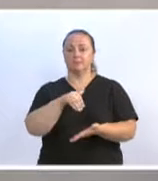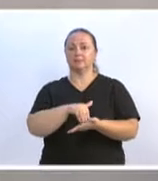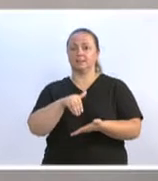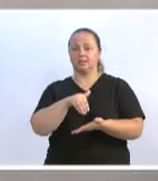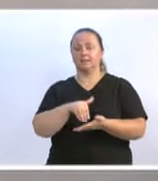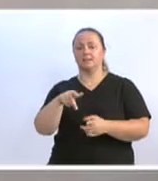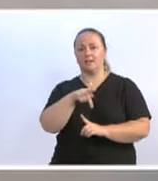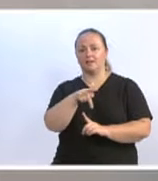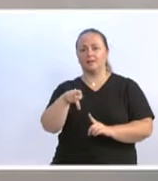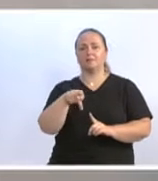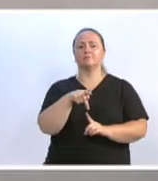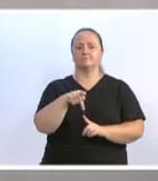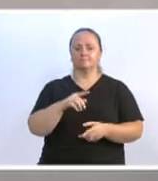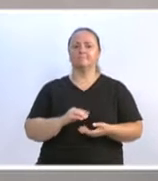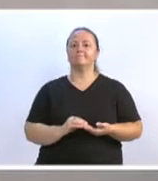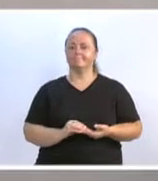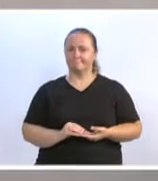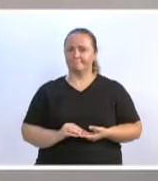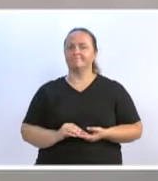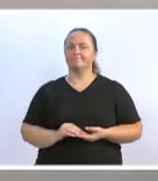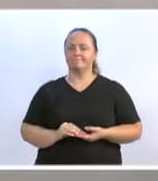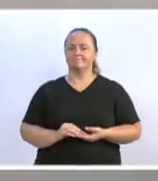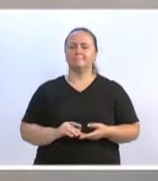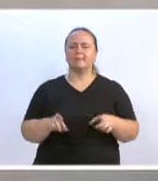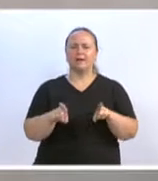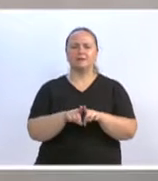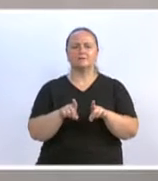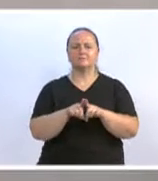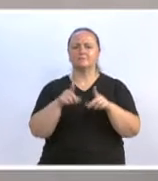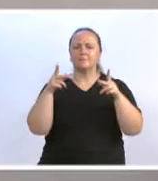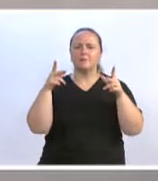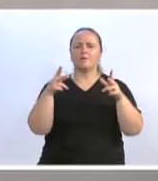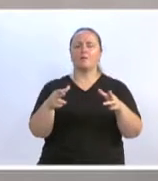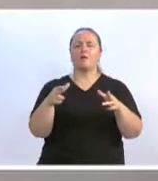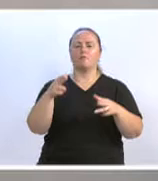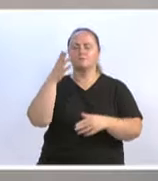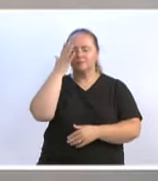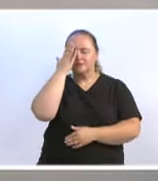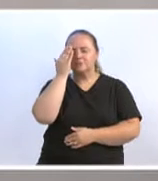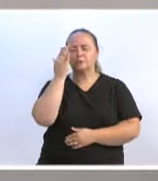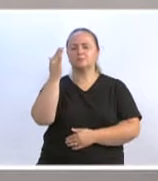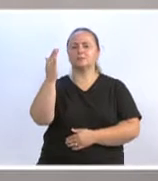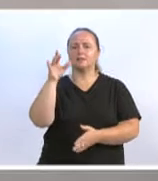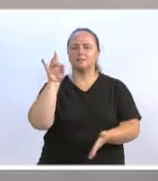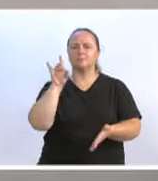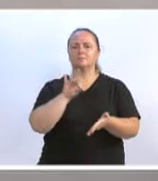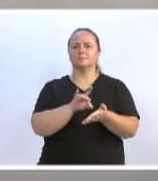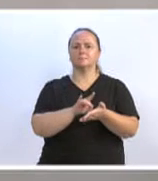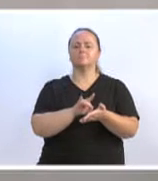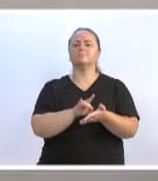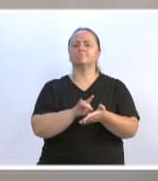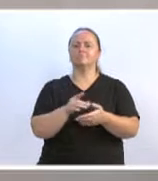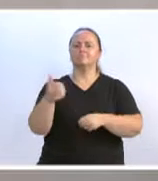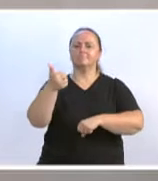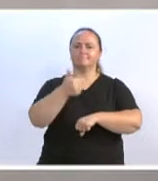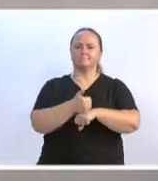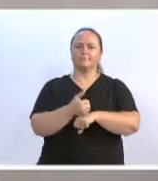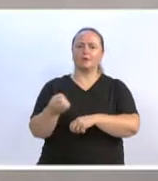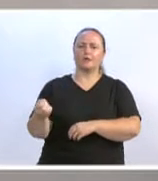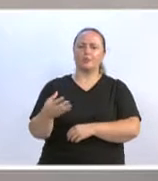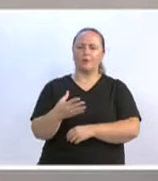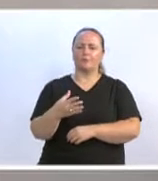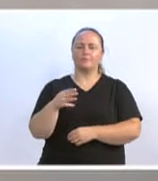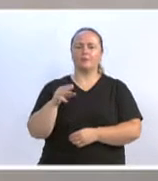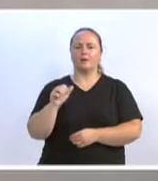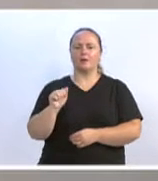Planejamento, e, da mesma forma, desejar todo sucesso ao também amigo Marcelo Altoff,